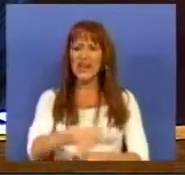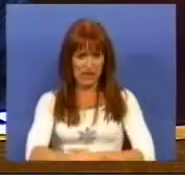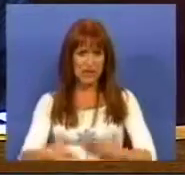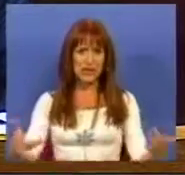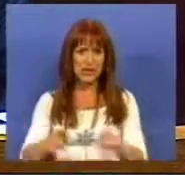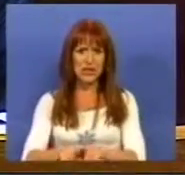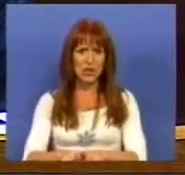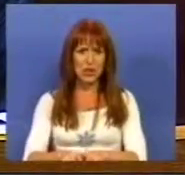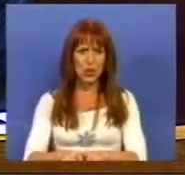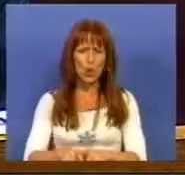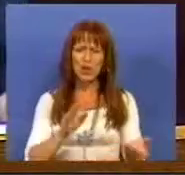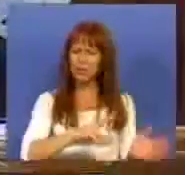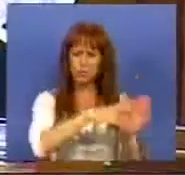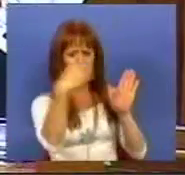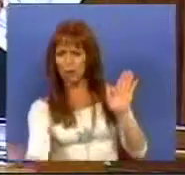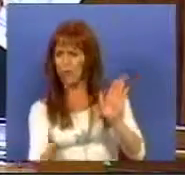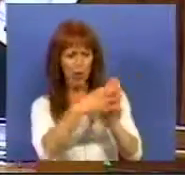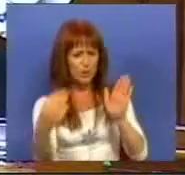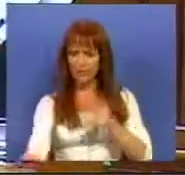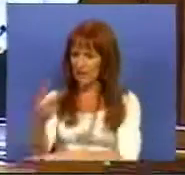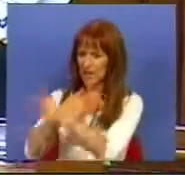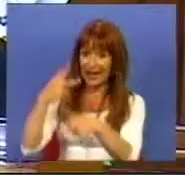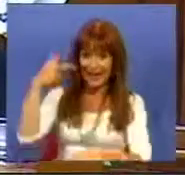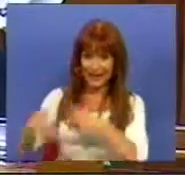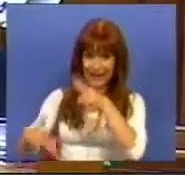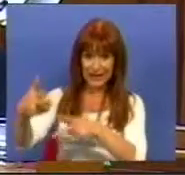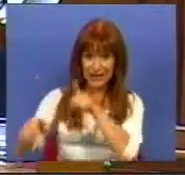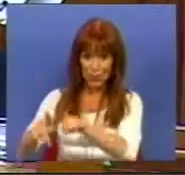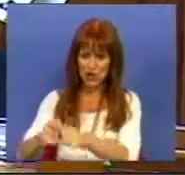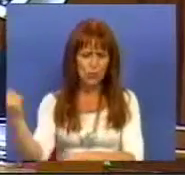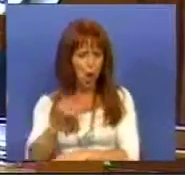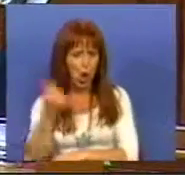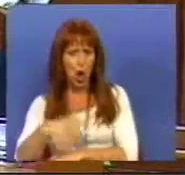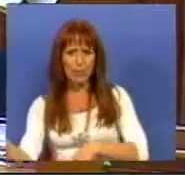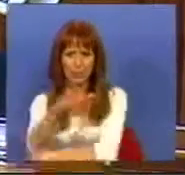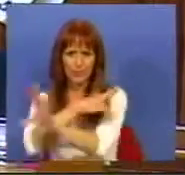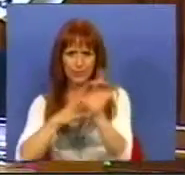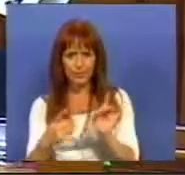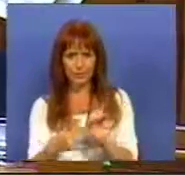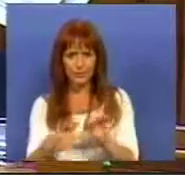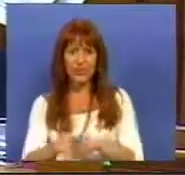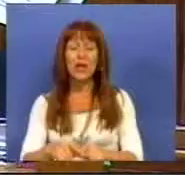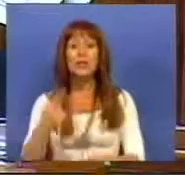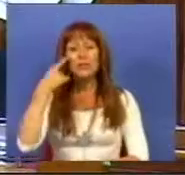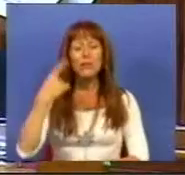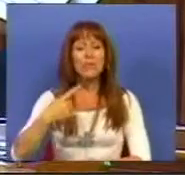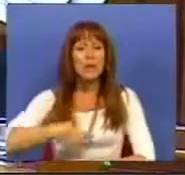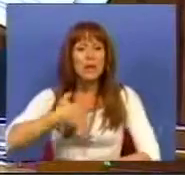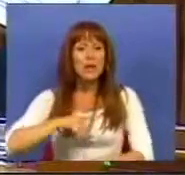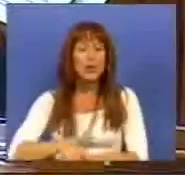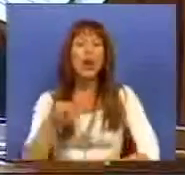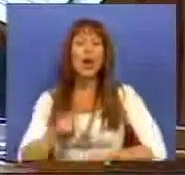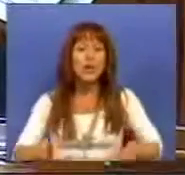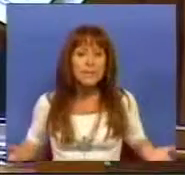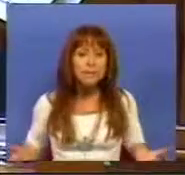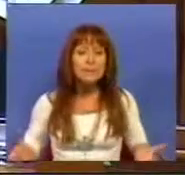dizer que era uma transposição crítica das diretivas comunitárias. Isso significava nada